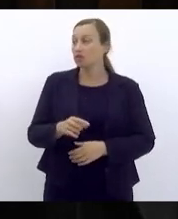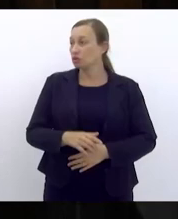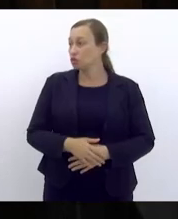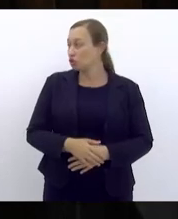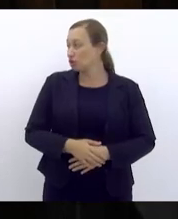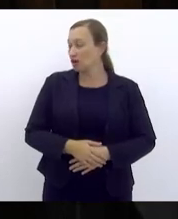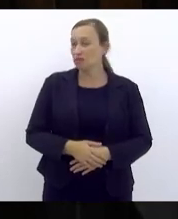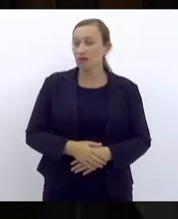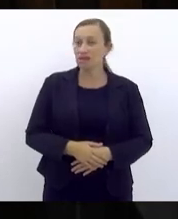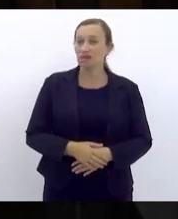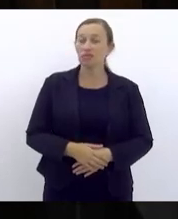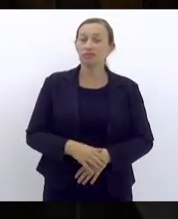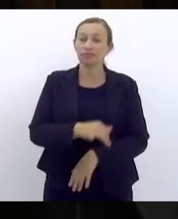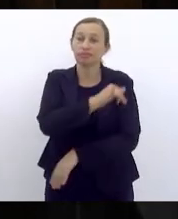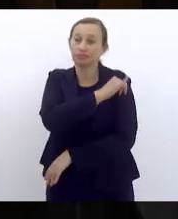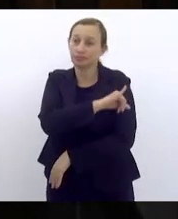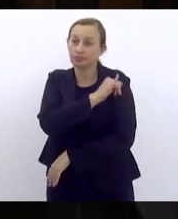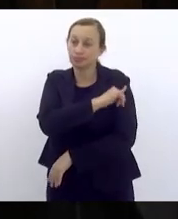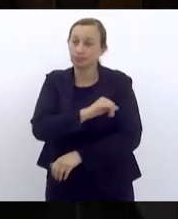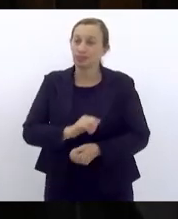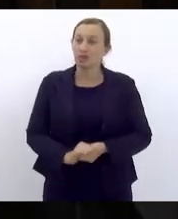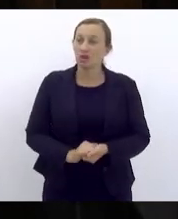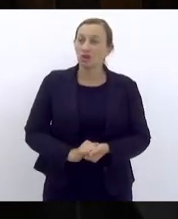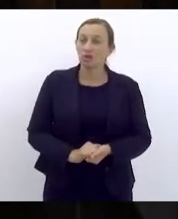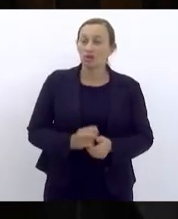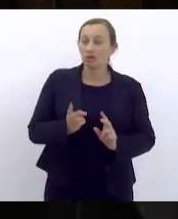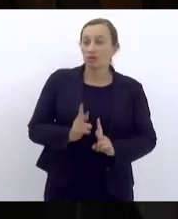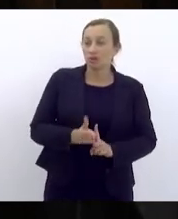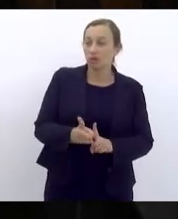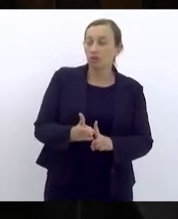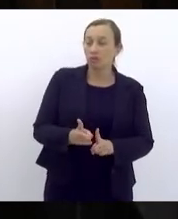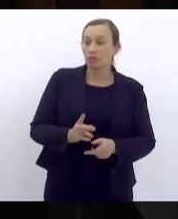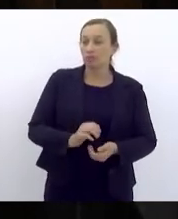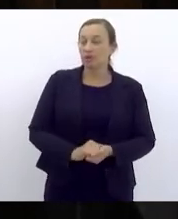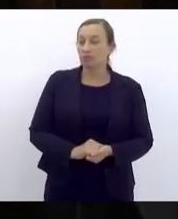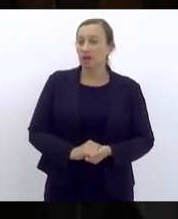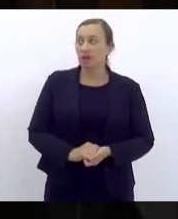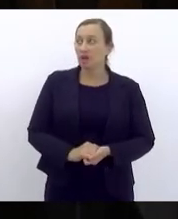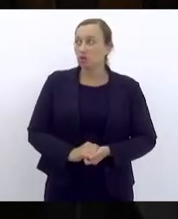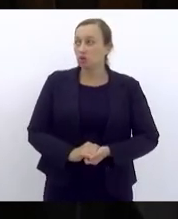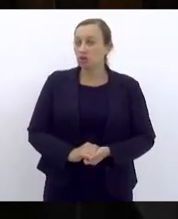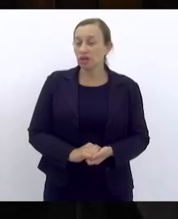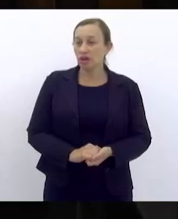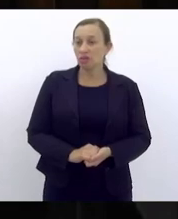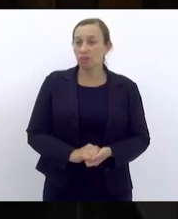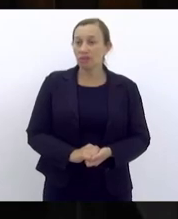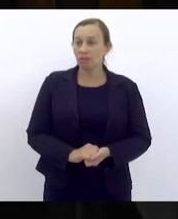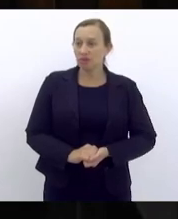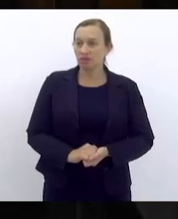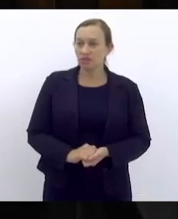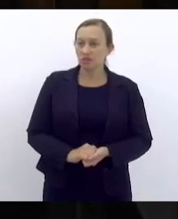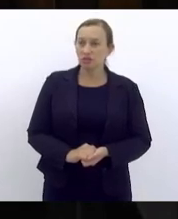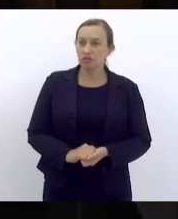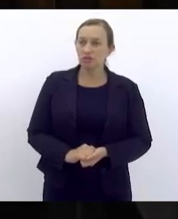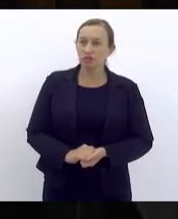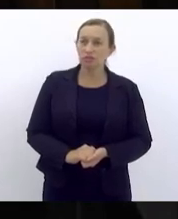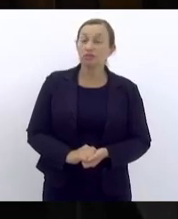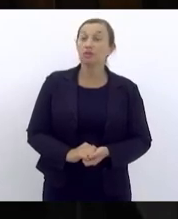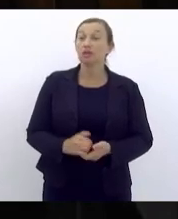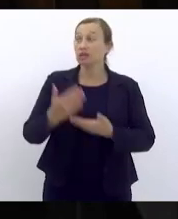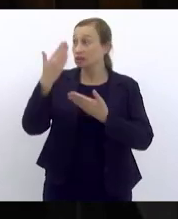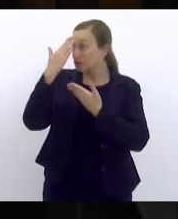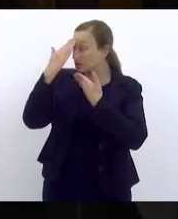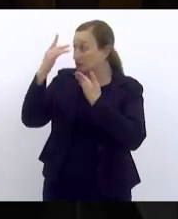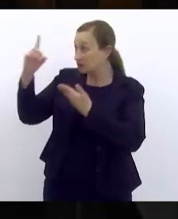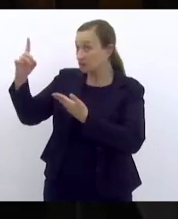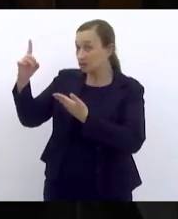do Rio de Janeiro pretende dar continuidade à administração da cidade mas graças a Deus